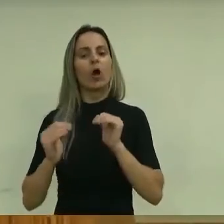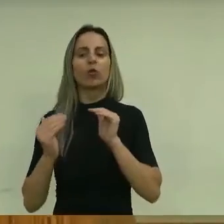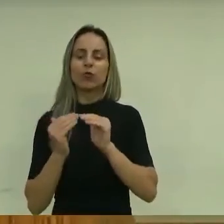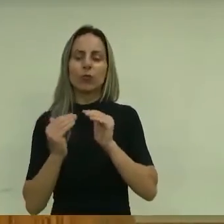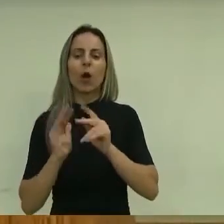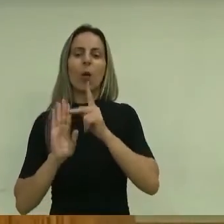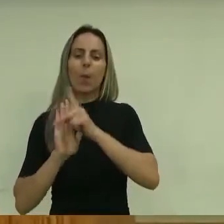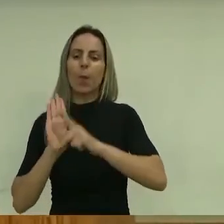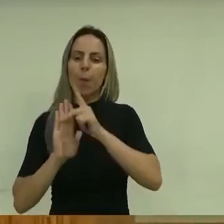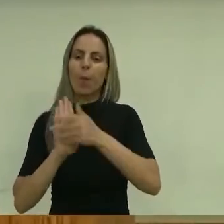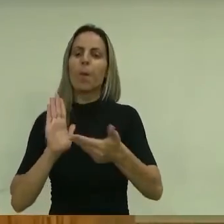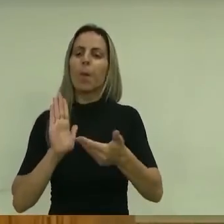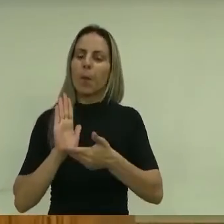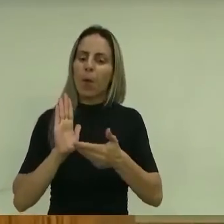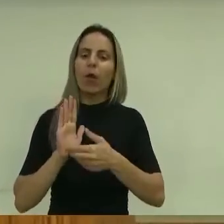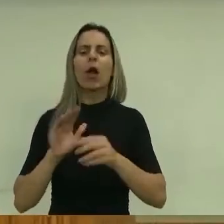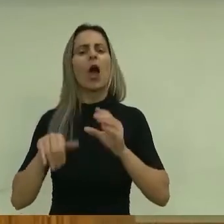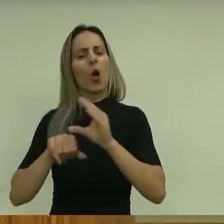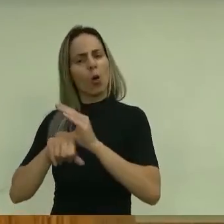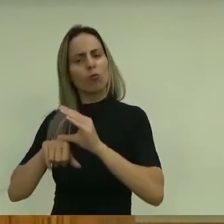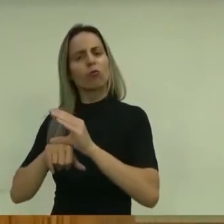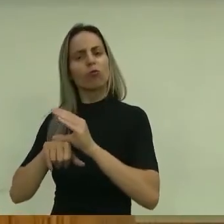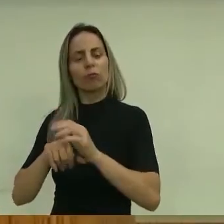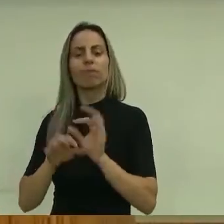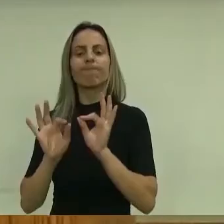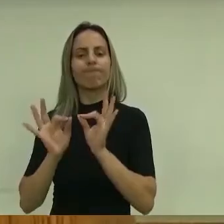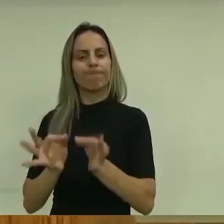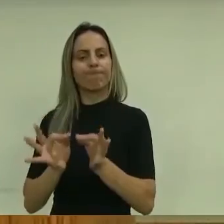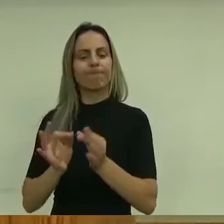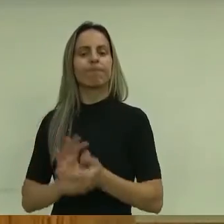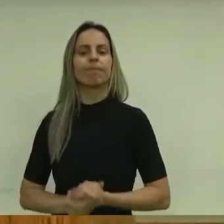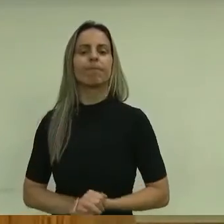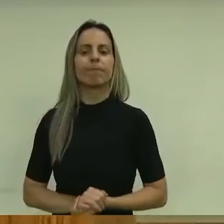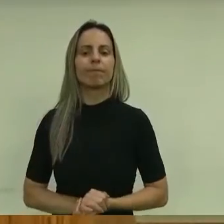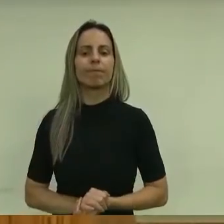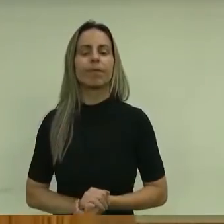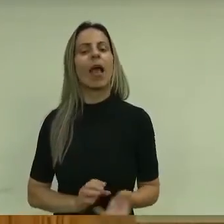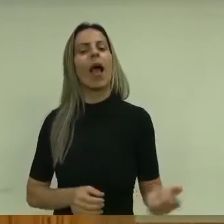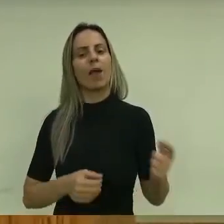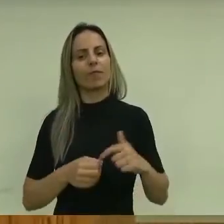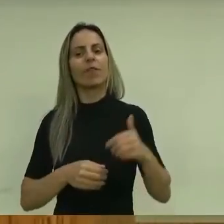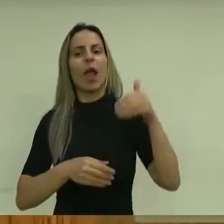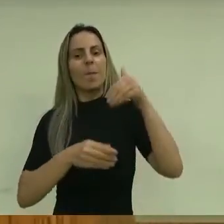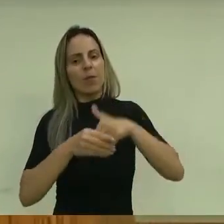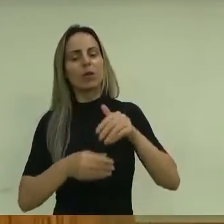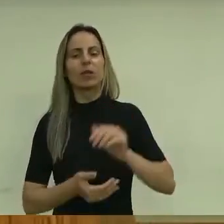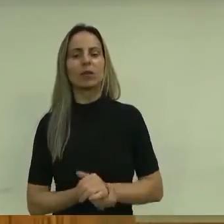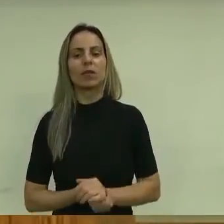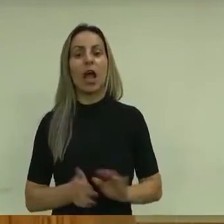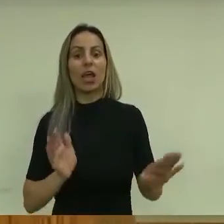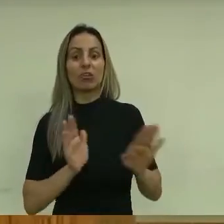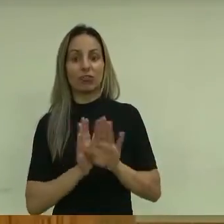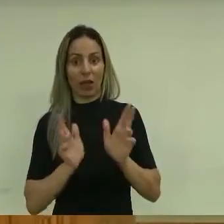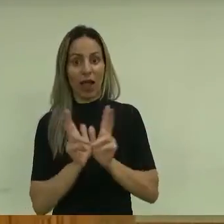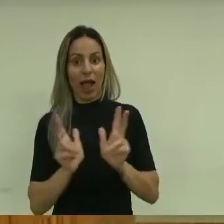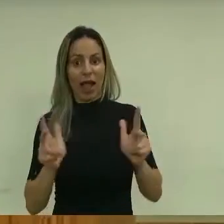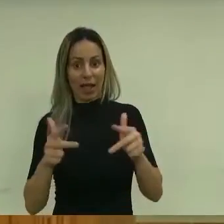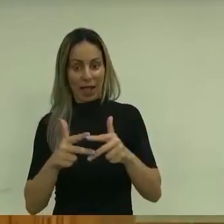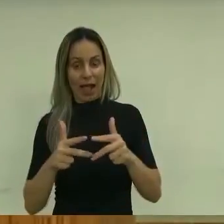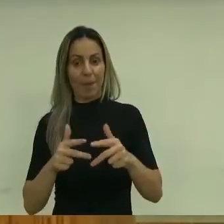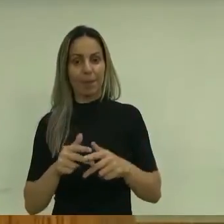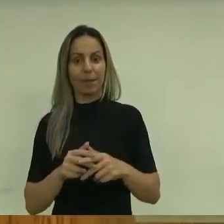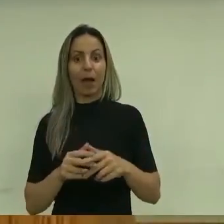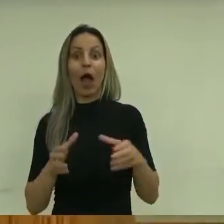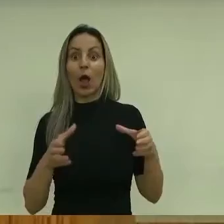esse projeto é constitucional. O projeto vem para a votação. Quando o projeto chega aqui na votação, esse mesmo